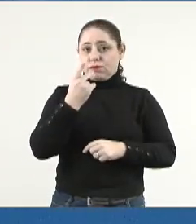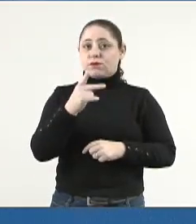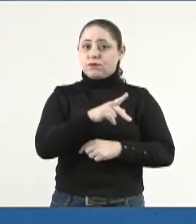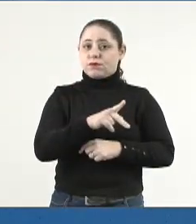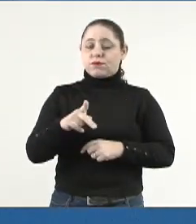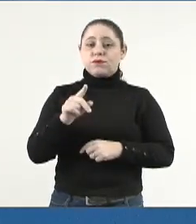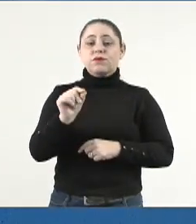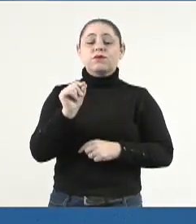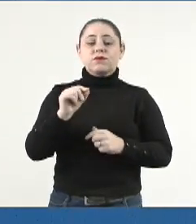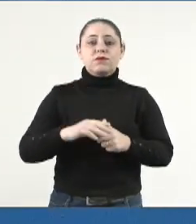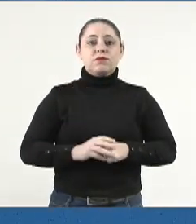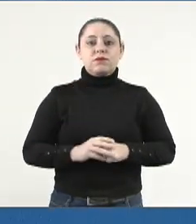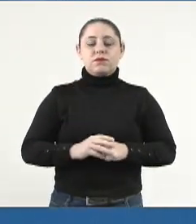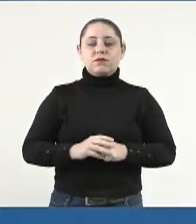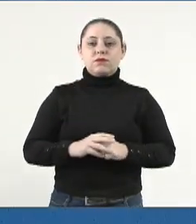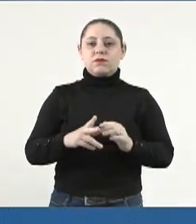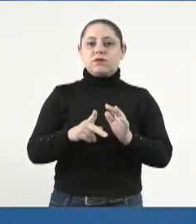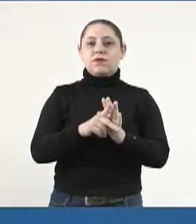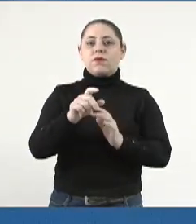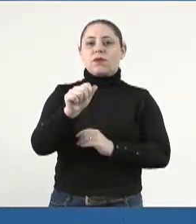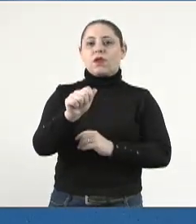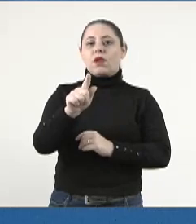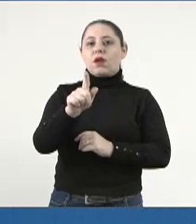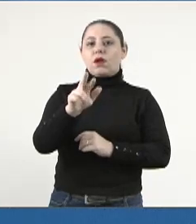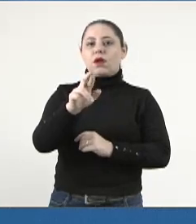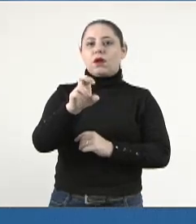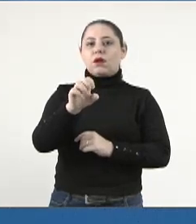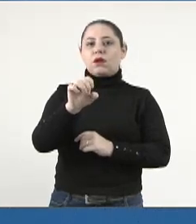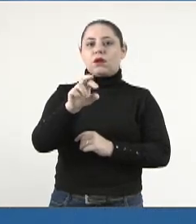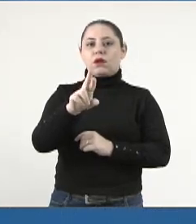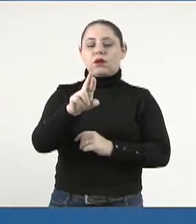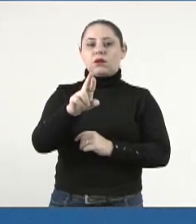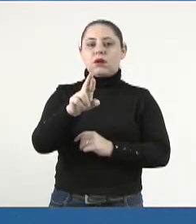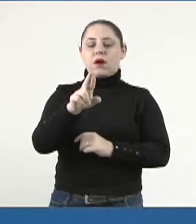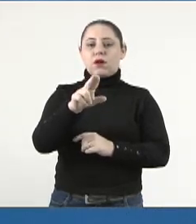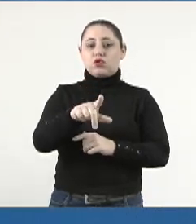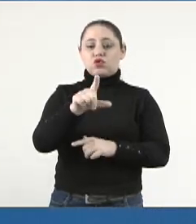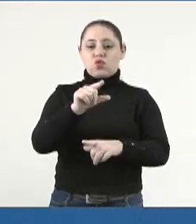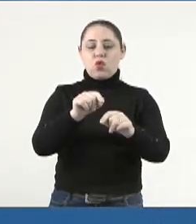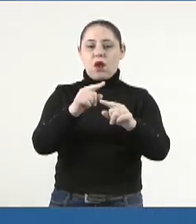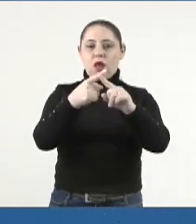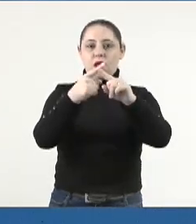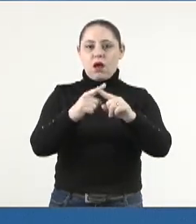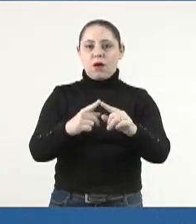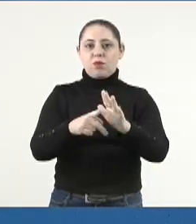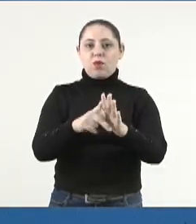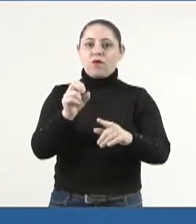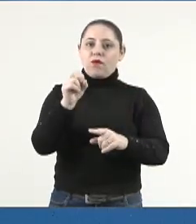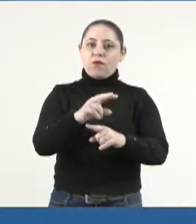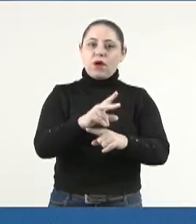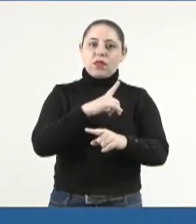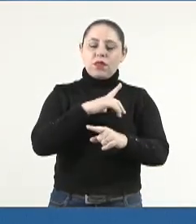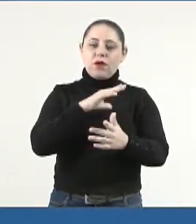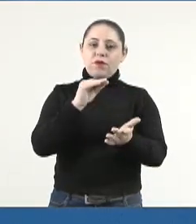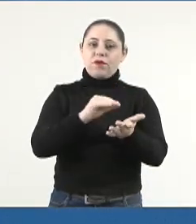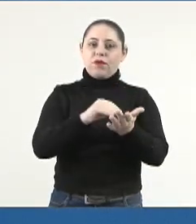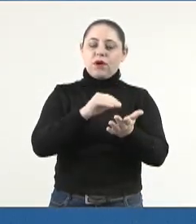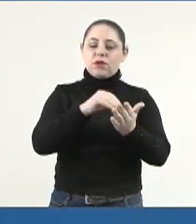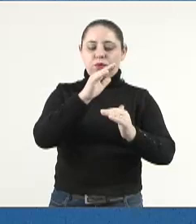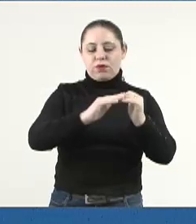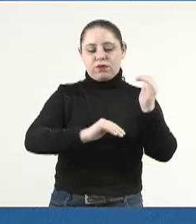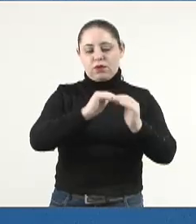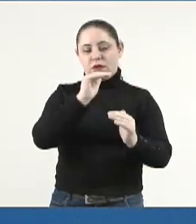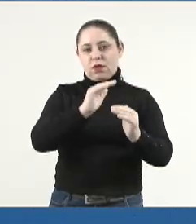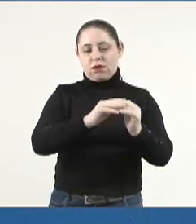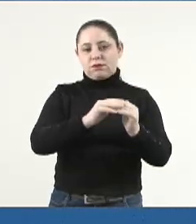presidente, essa questão da Agraer e do processo seletivo para preencher os cargos em aberto,